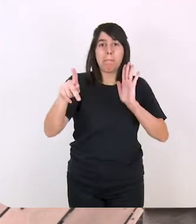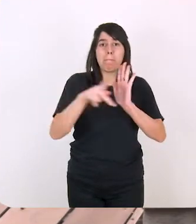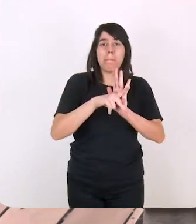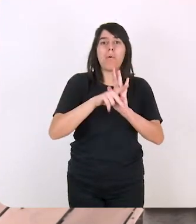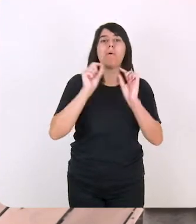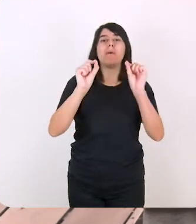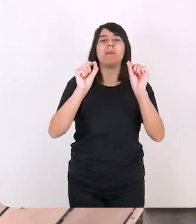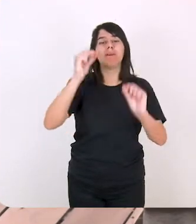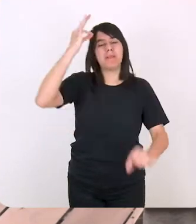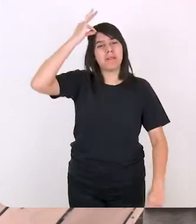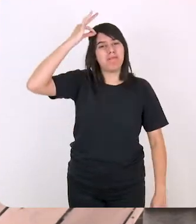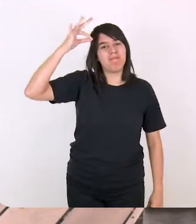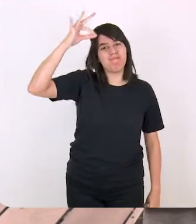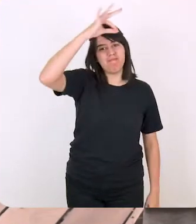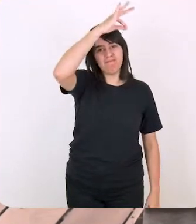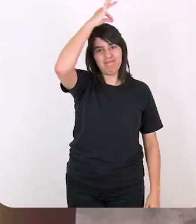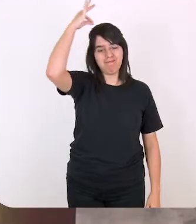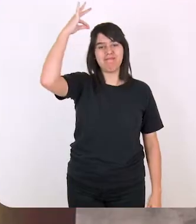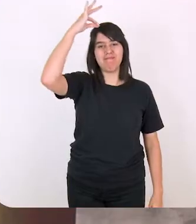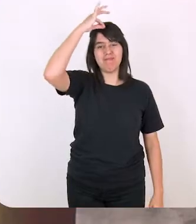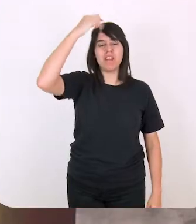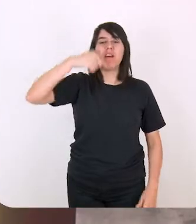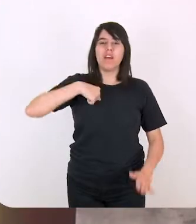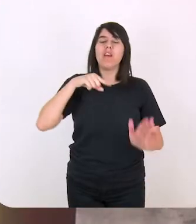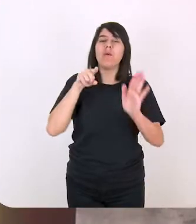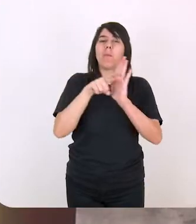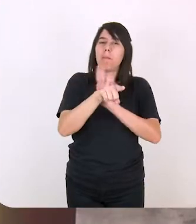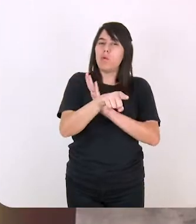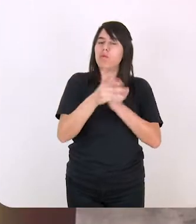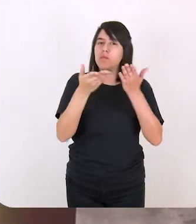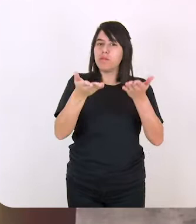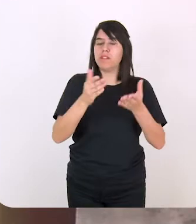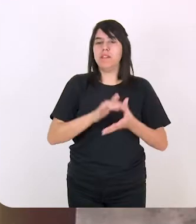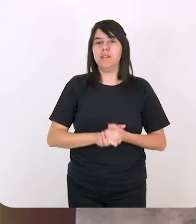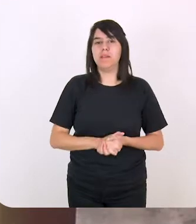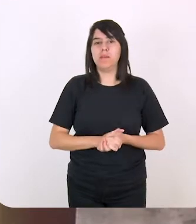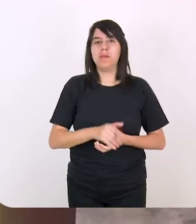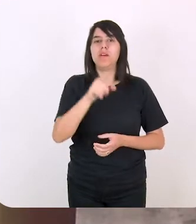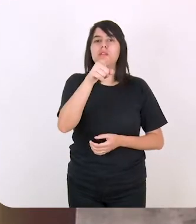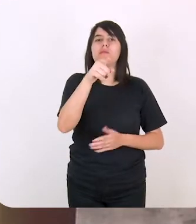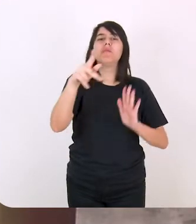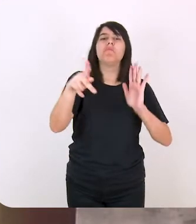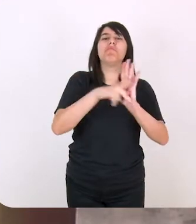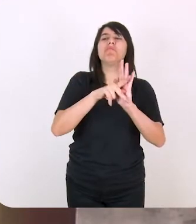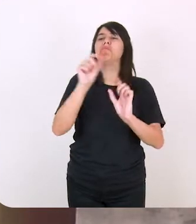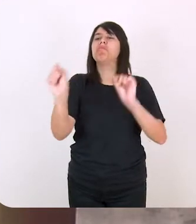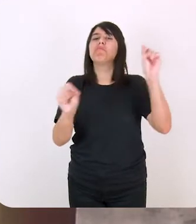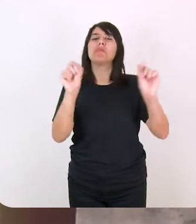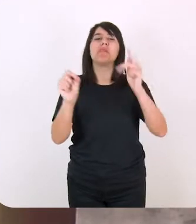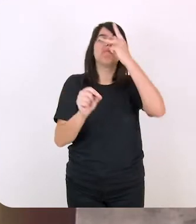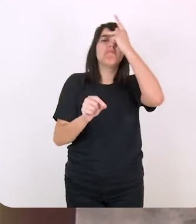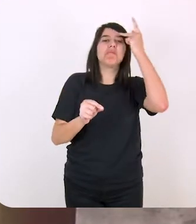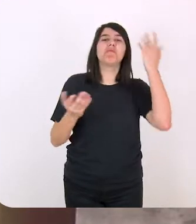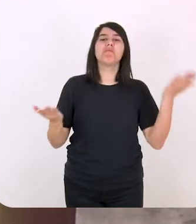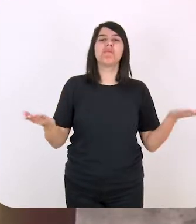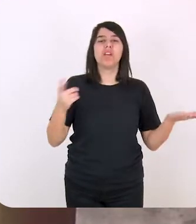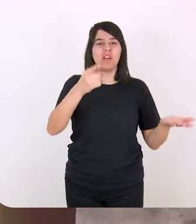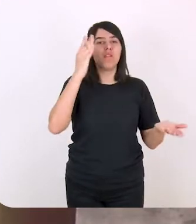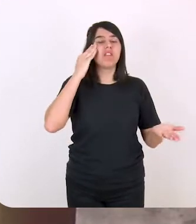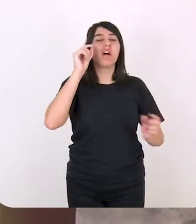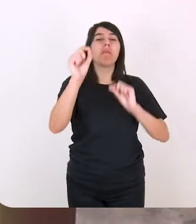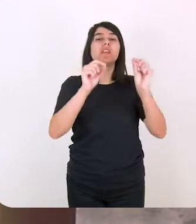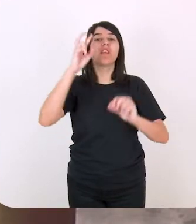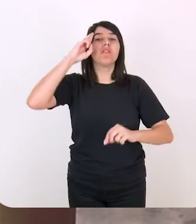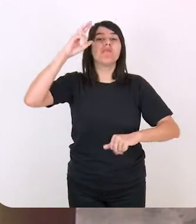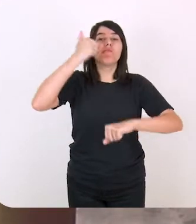marca é o Espírito Santo de Deus. Agora minha pergunta é pra você. A quem você pertence? Você sabe